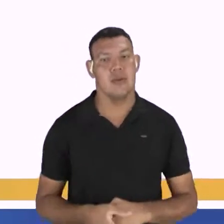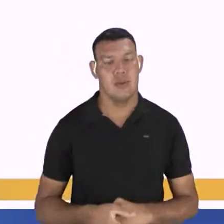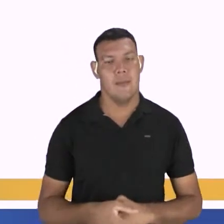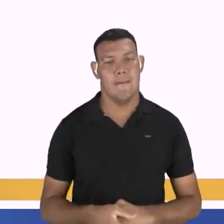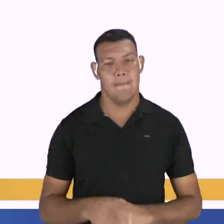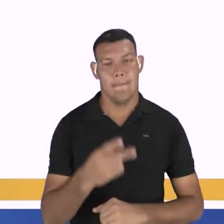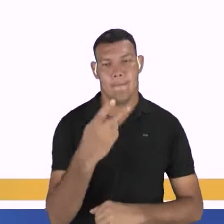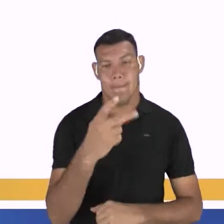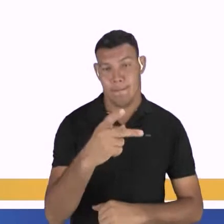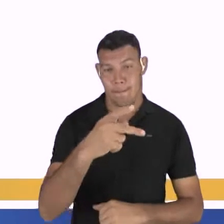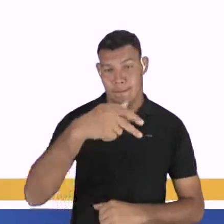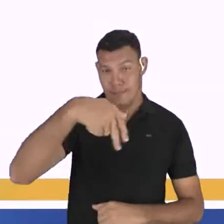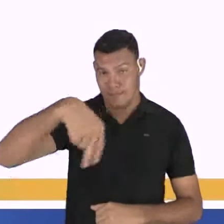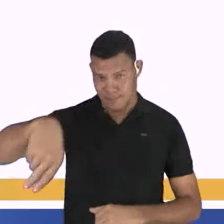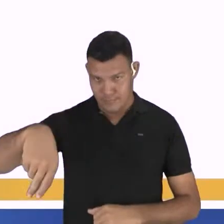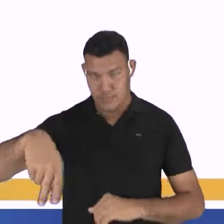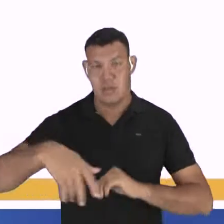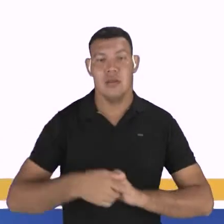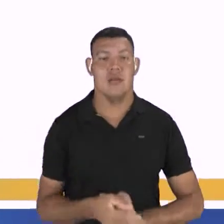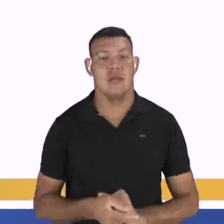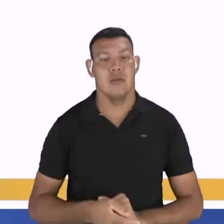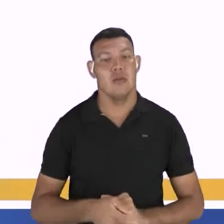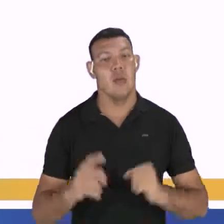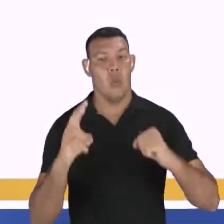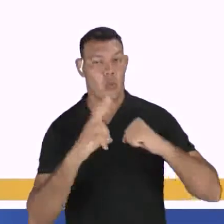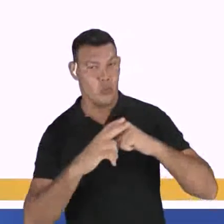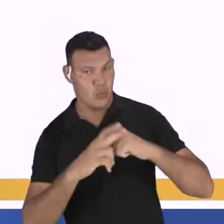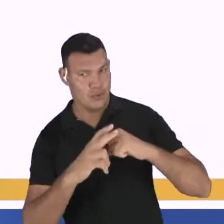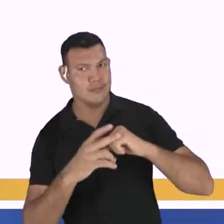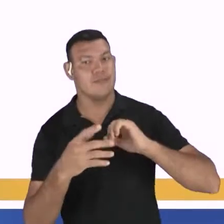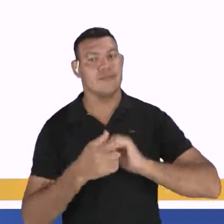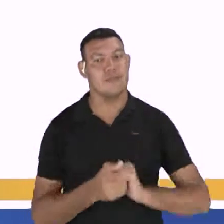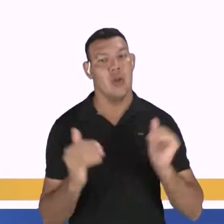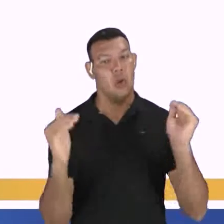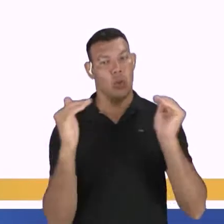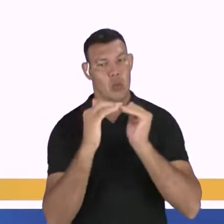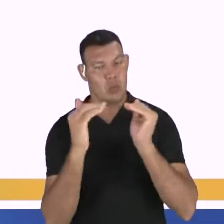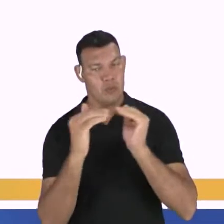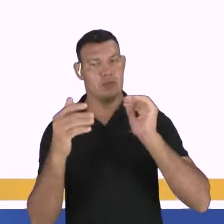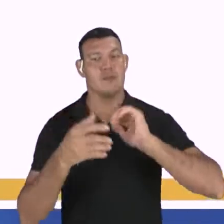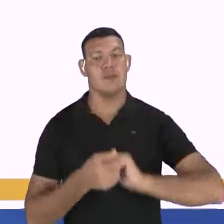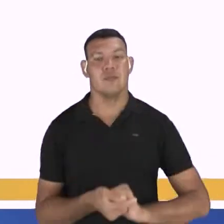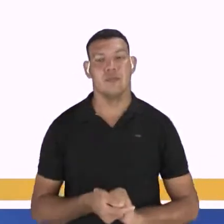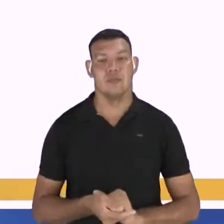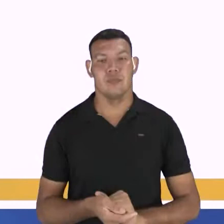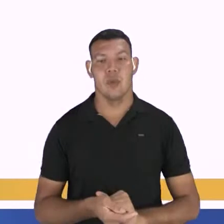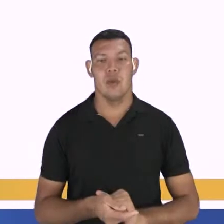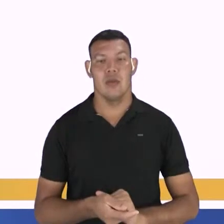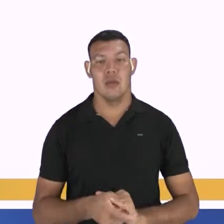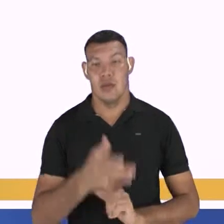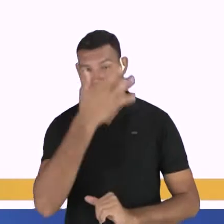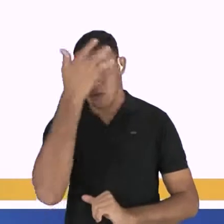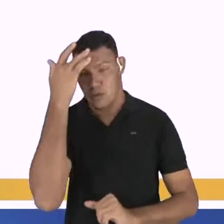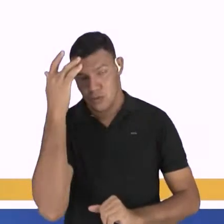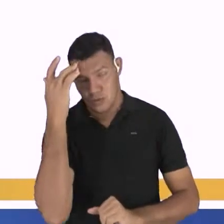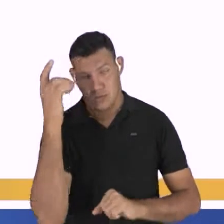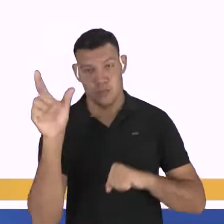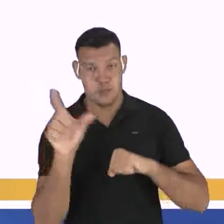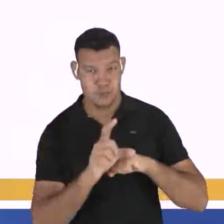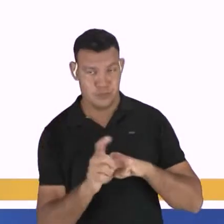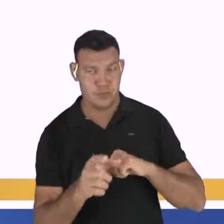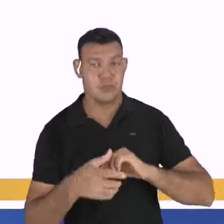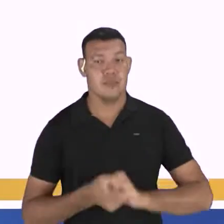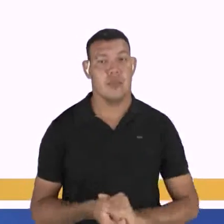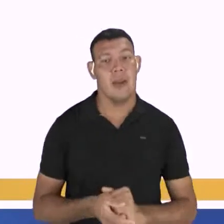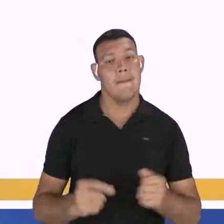pronome apassivador, então o verbo, ele vai concordar com o sujeito. Observem.